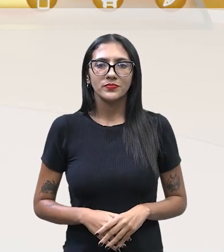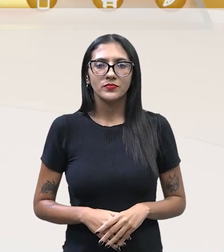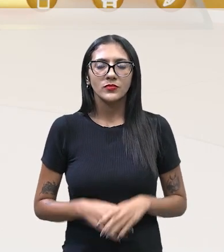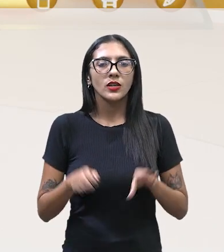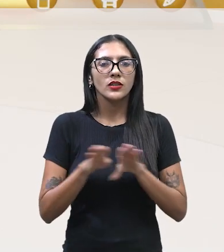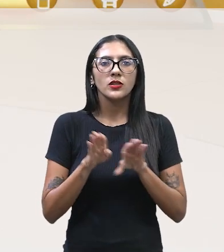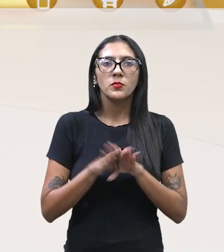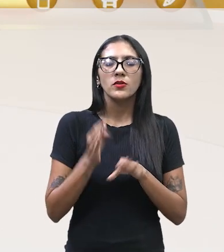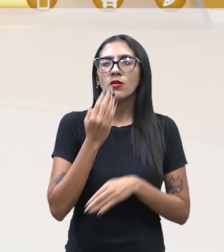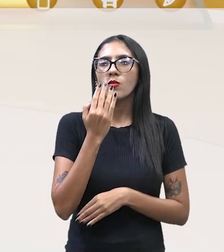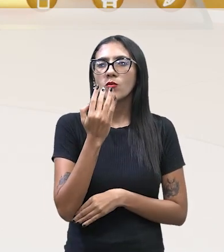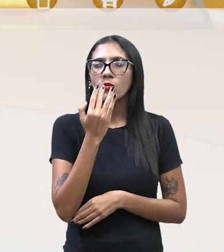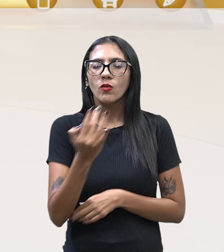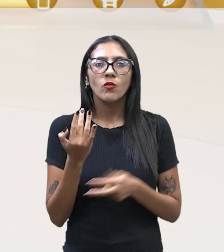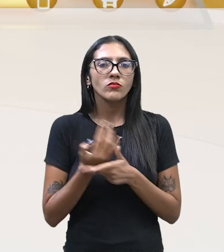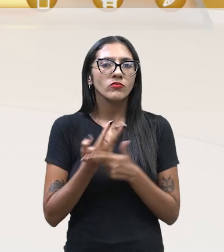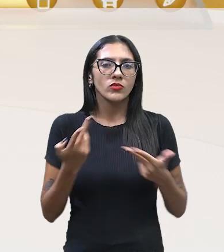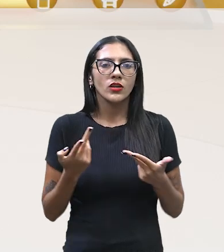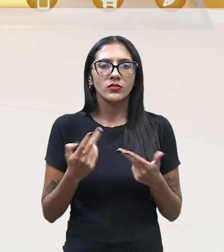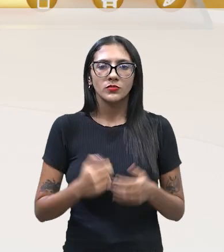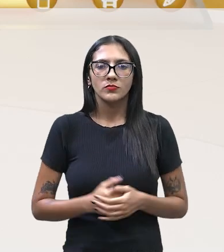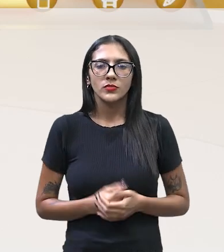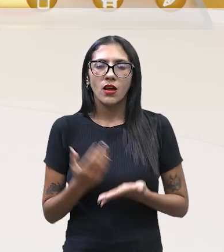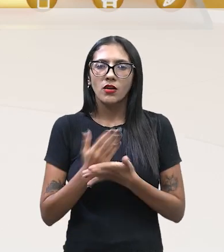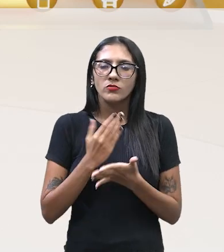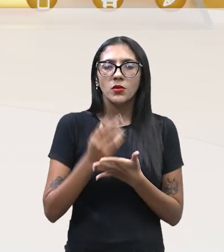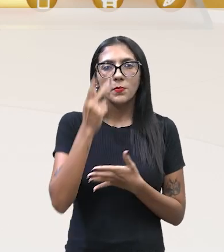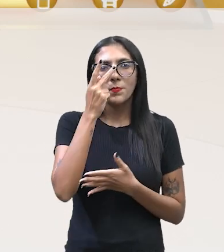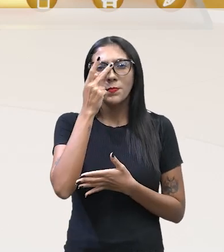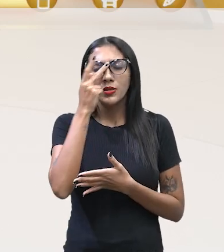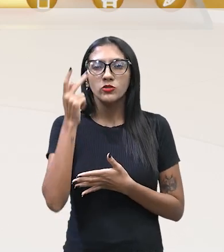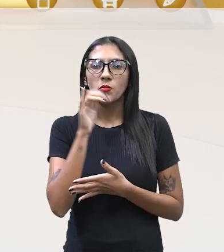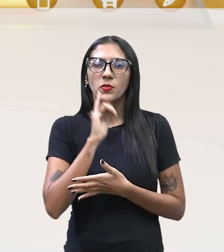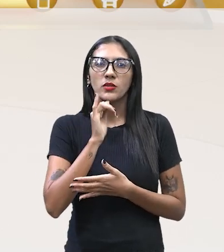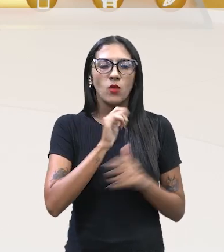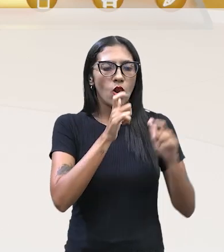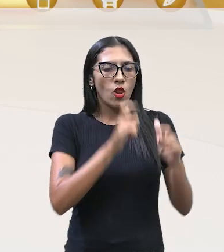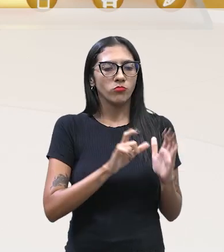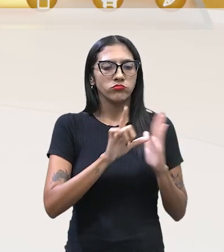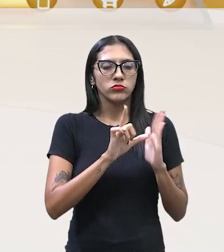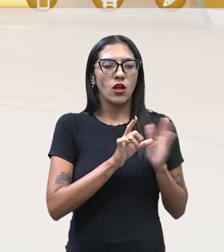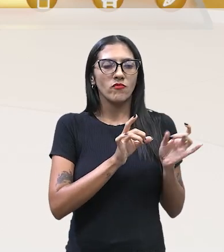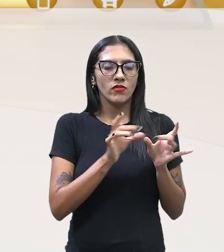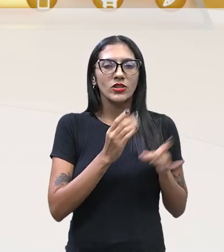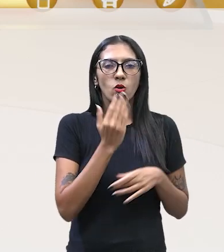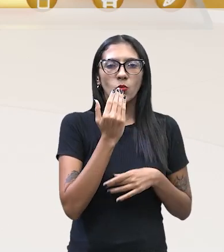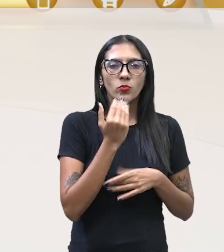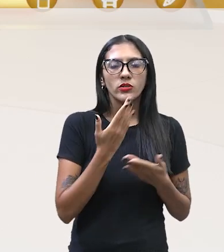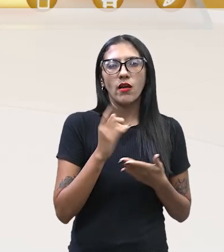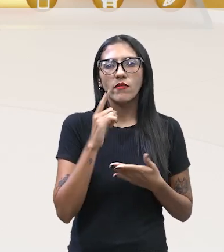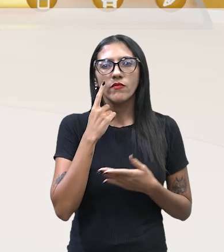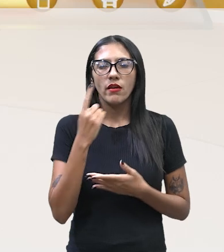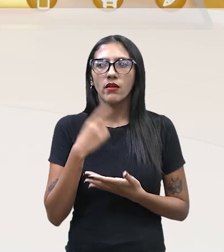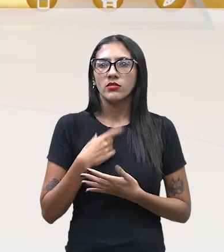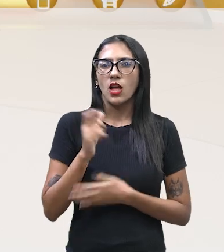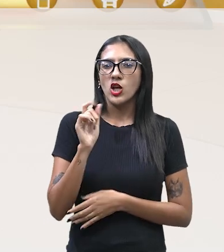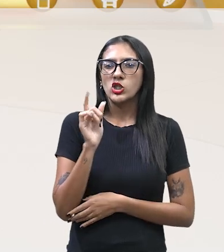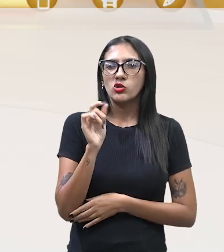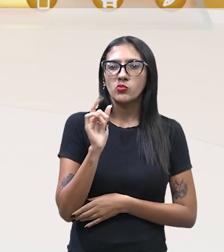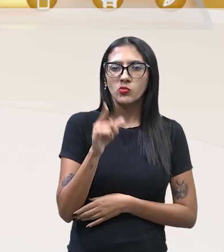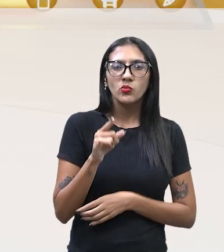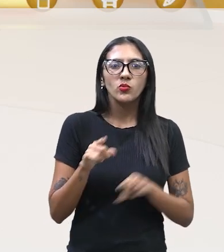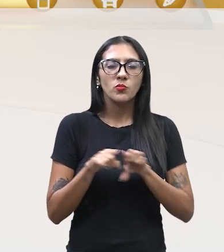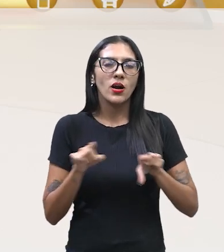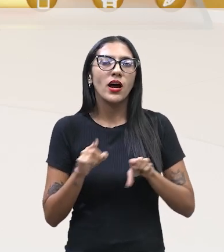questão das cores também, gente. Tem gente que faz uma lanchonete e pinta lanchonete de azul. De ver lanchonete é